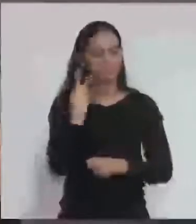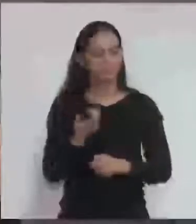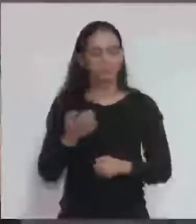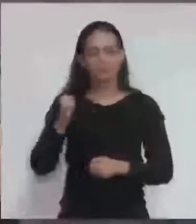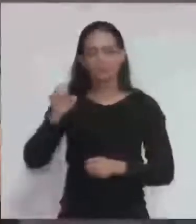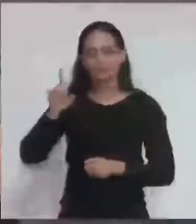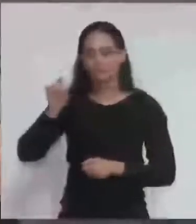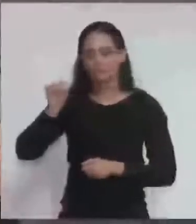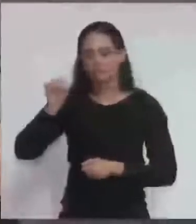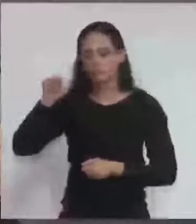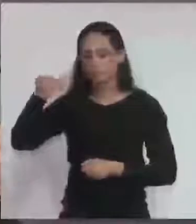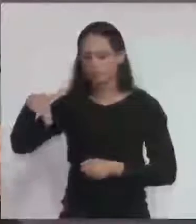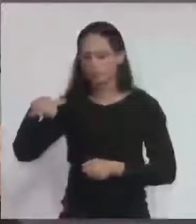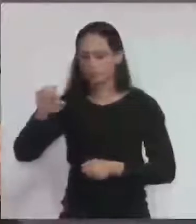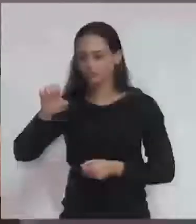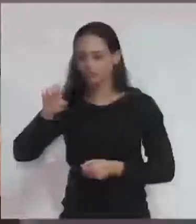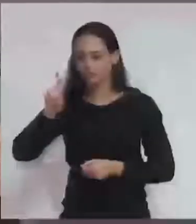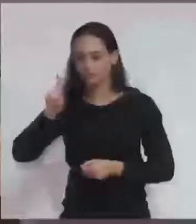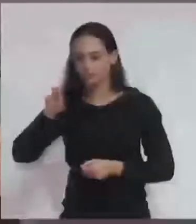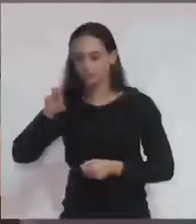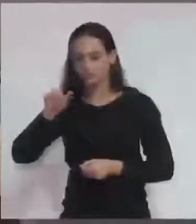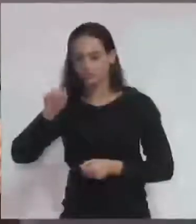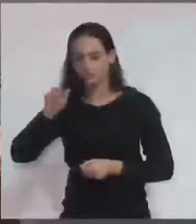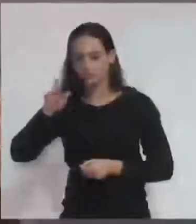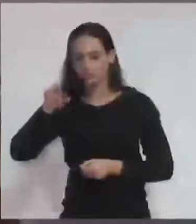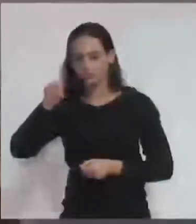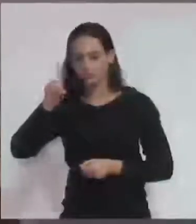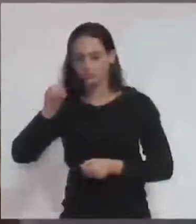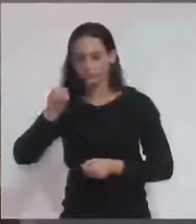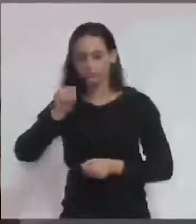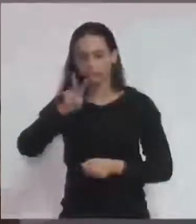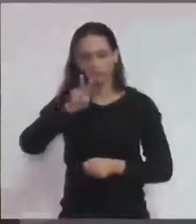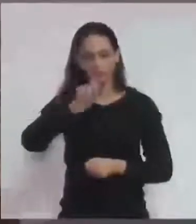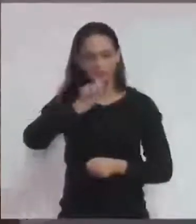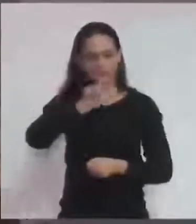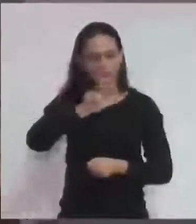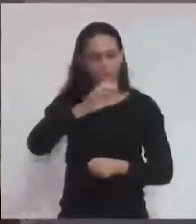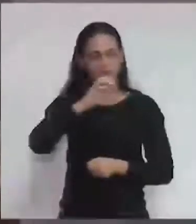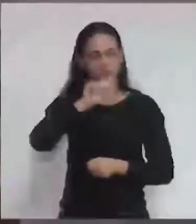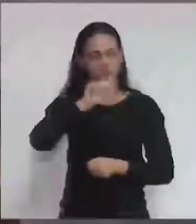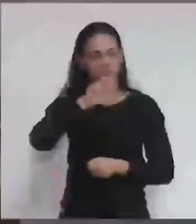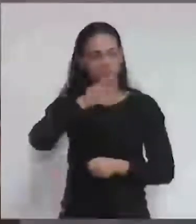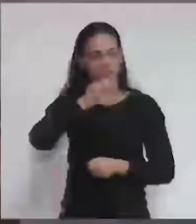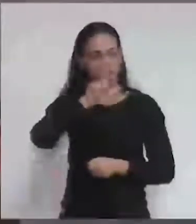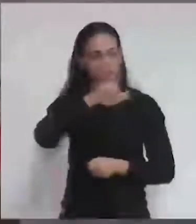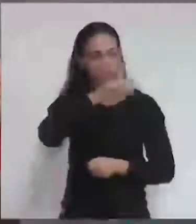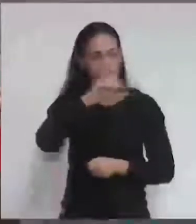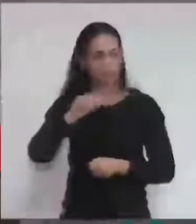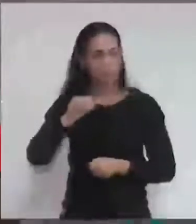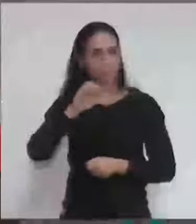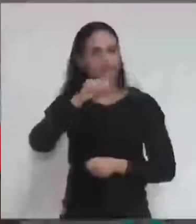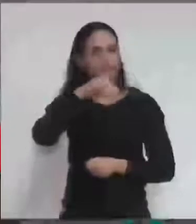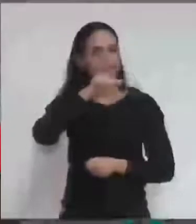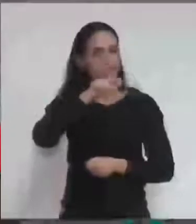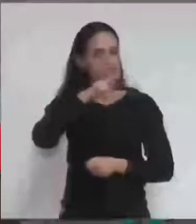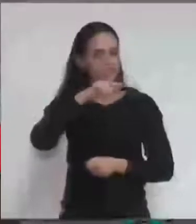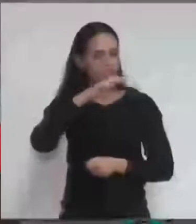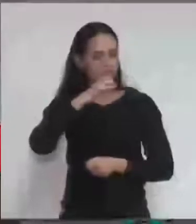Gurian, Eduardo, Val, Carlão, Marcelo,